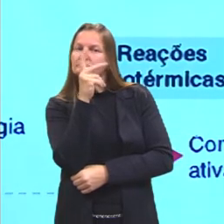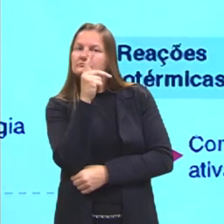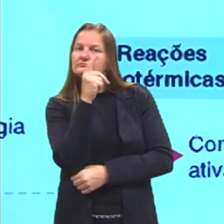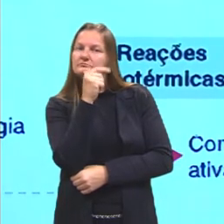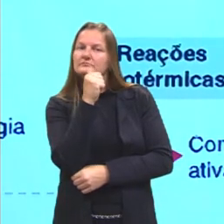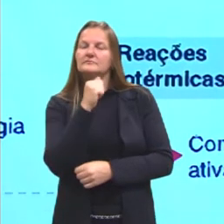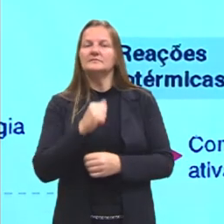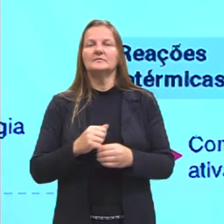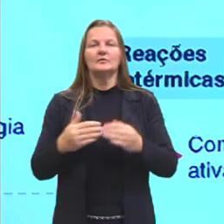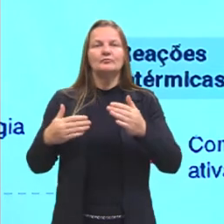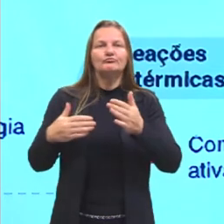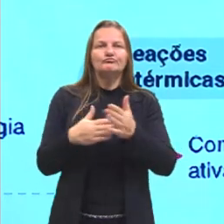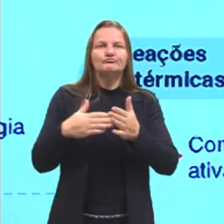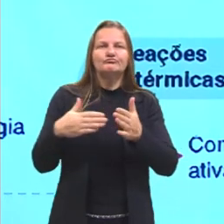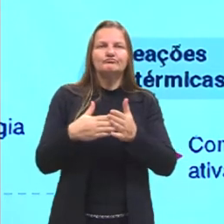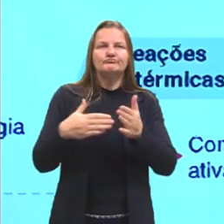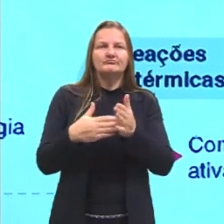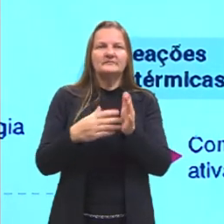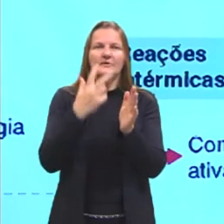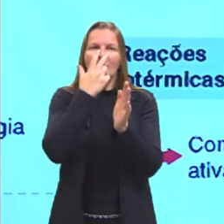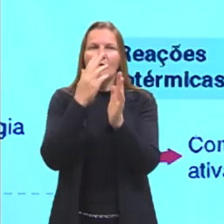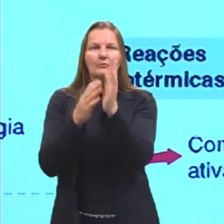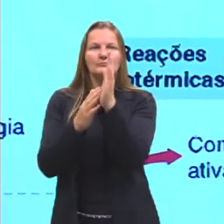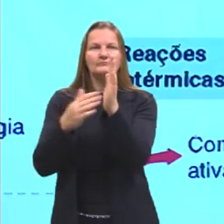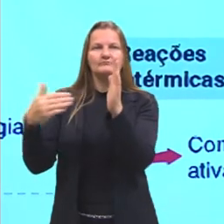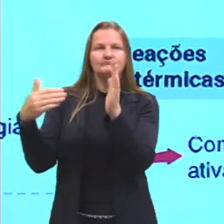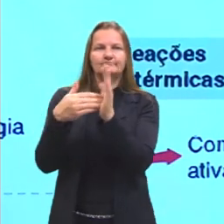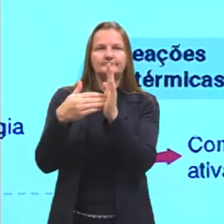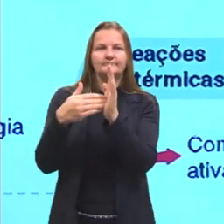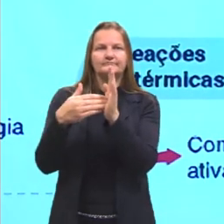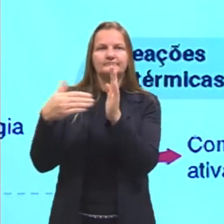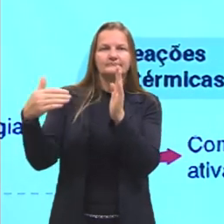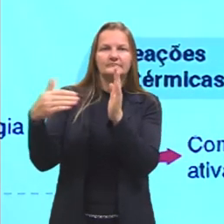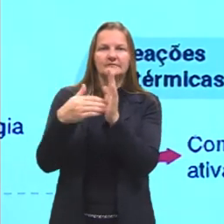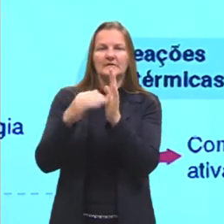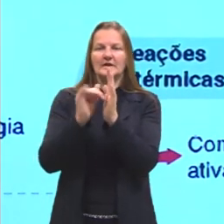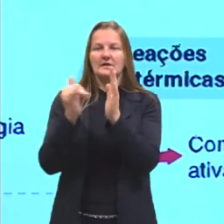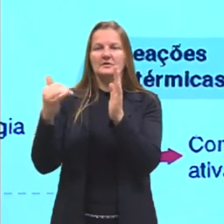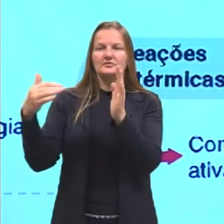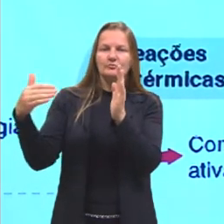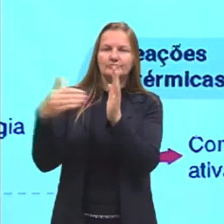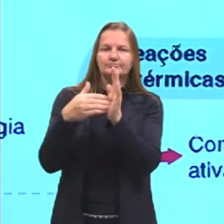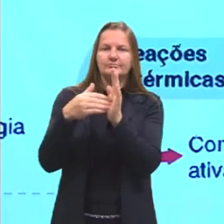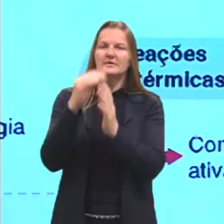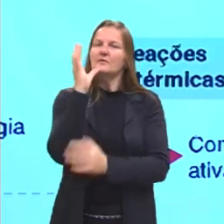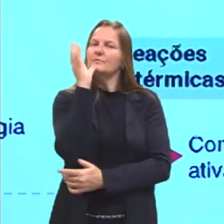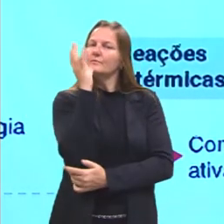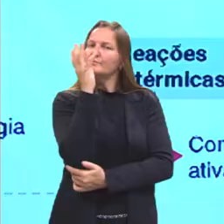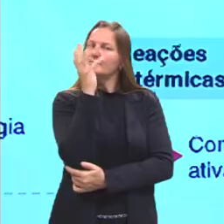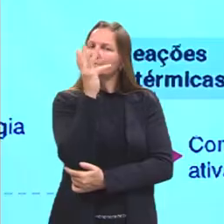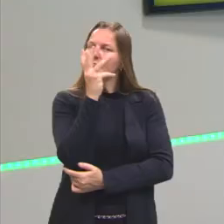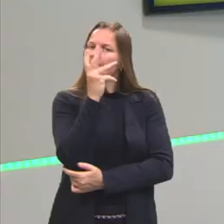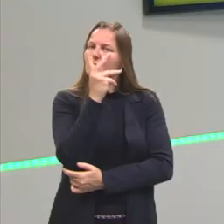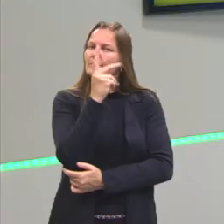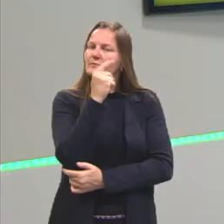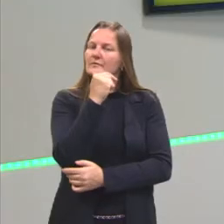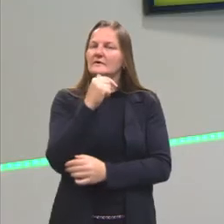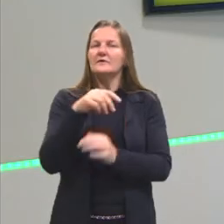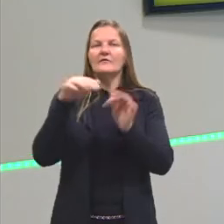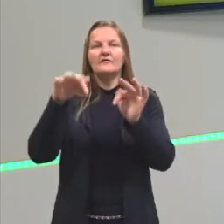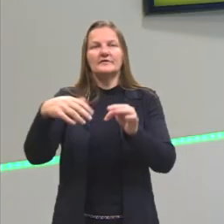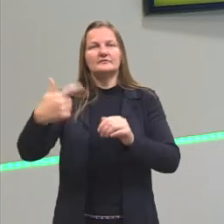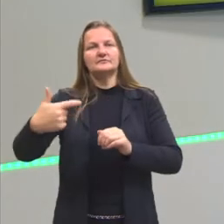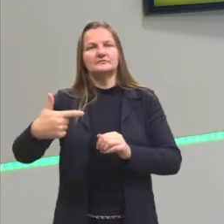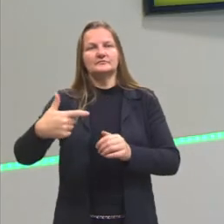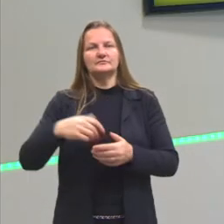uma barreira muito grande para passar, se eu tenho uma distância muito grande para percorrer, eu vou demorar para chegar no meu ponto final, né?